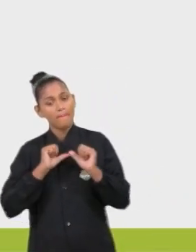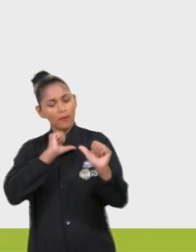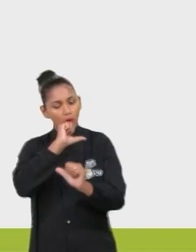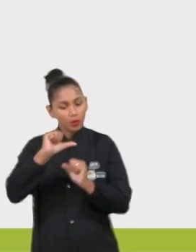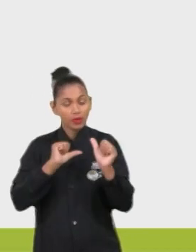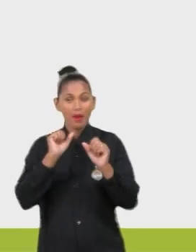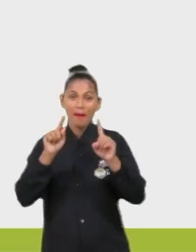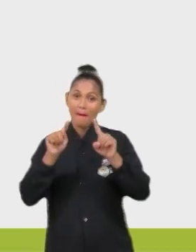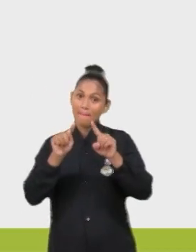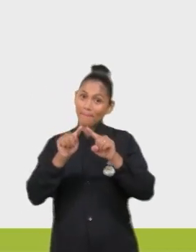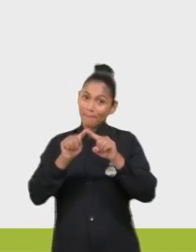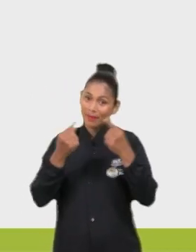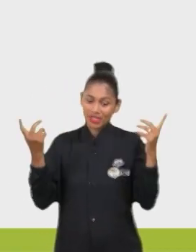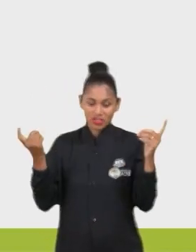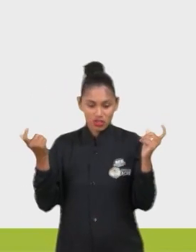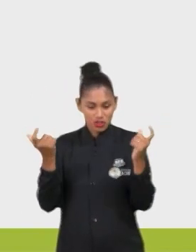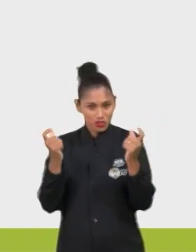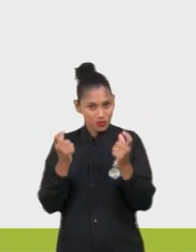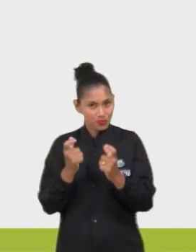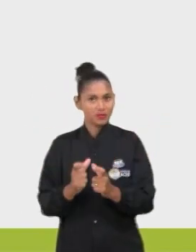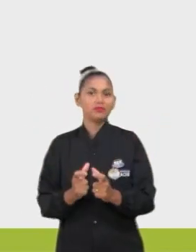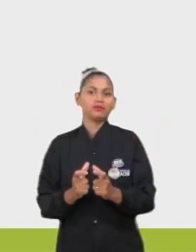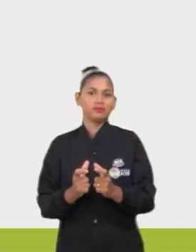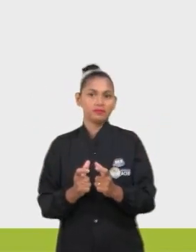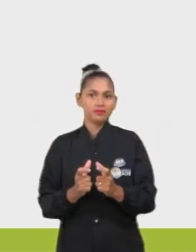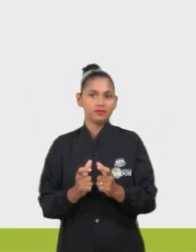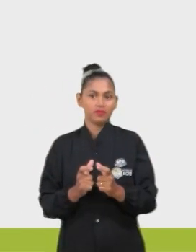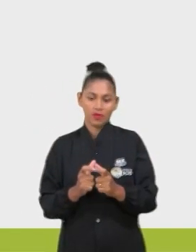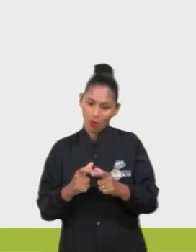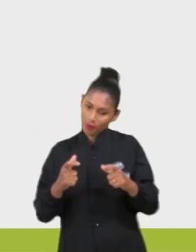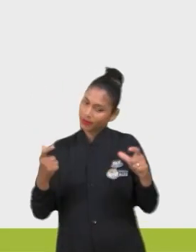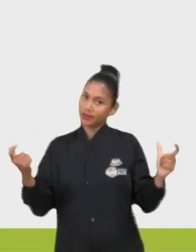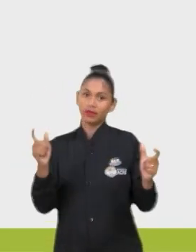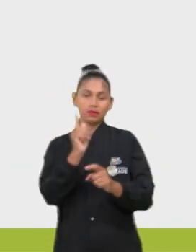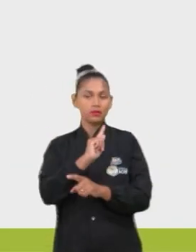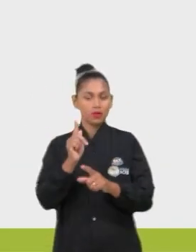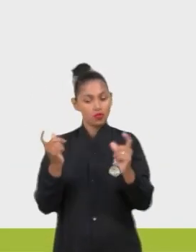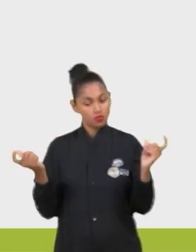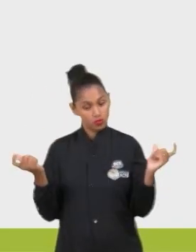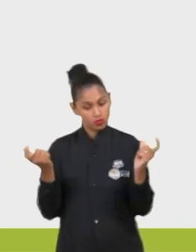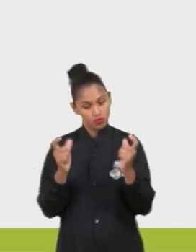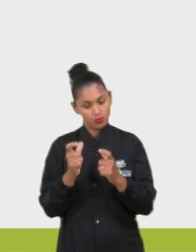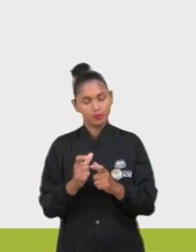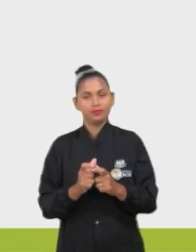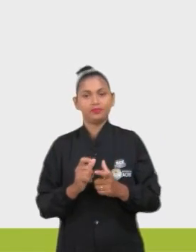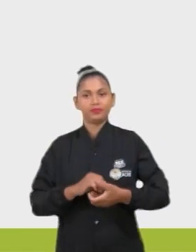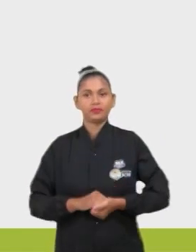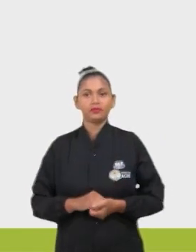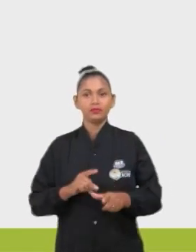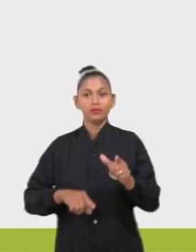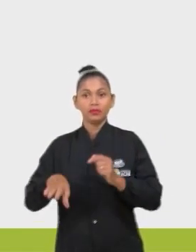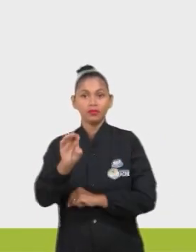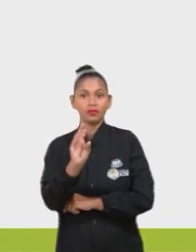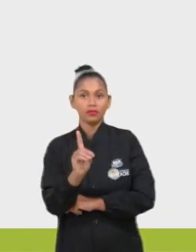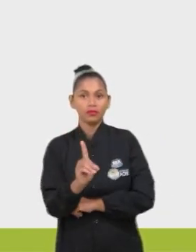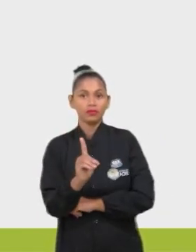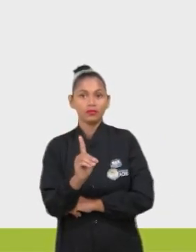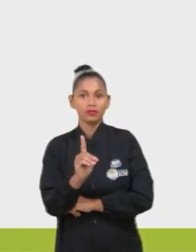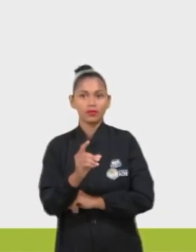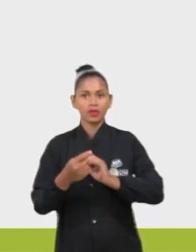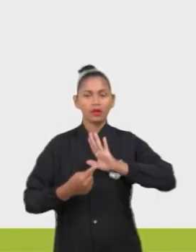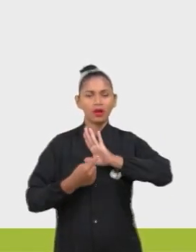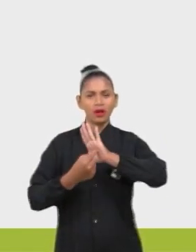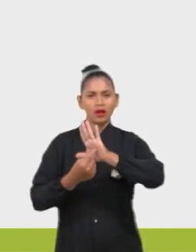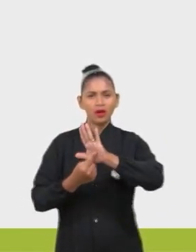diminua essa possibilidade. Não aumente. Está fora. Letra D. Apresenta alta